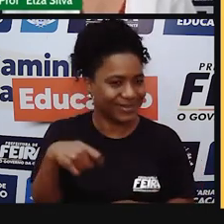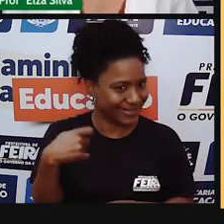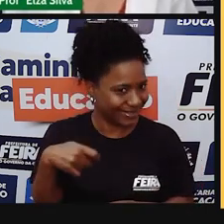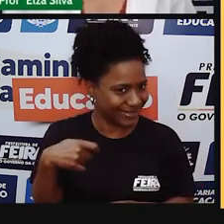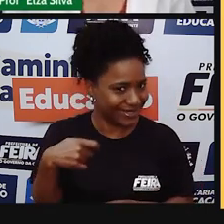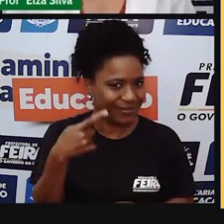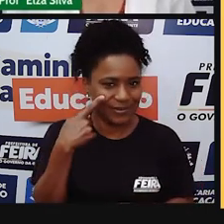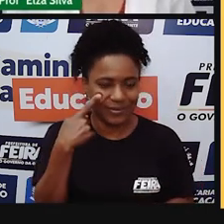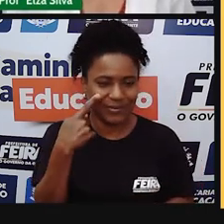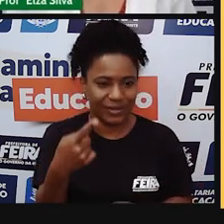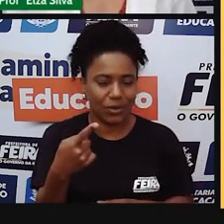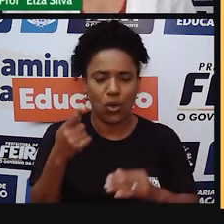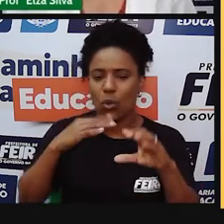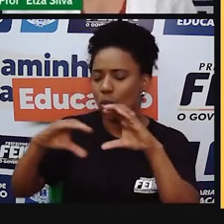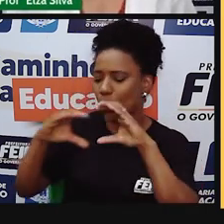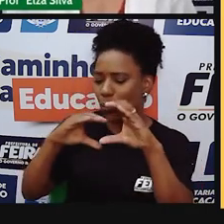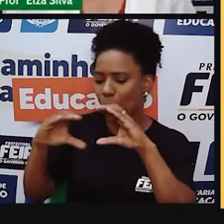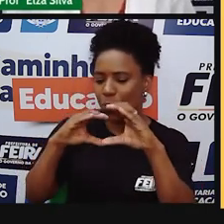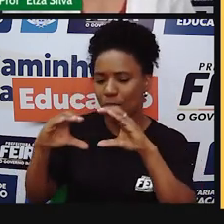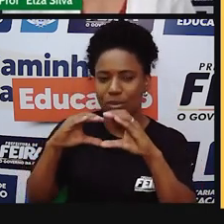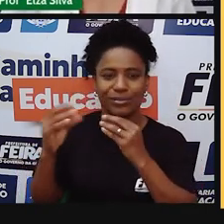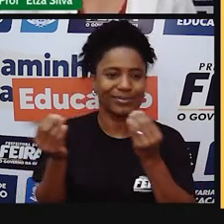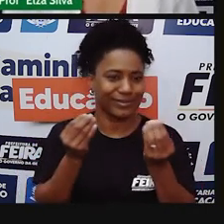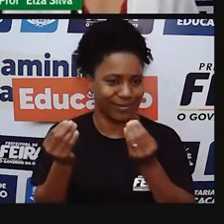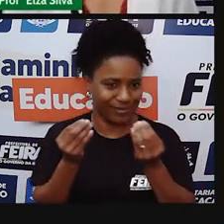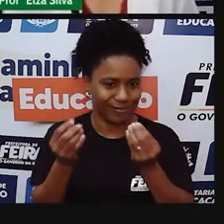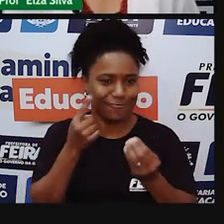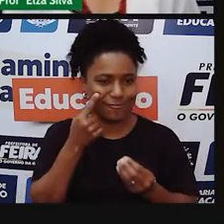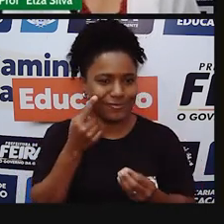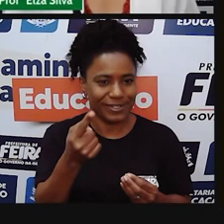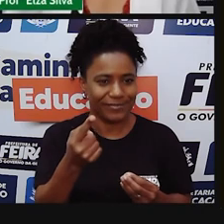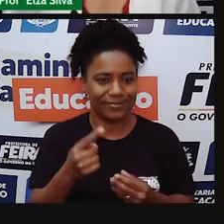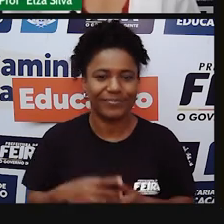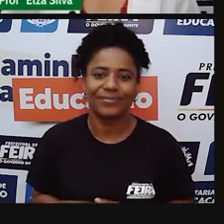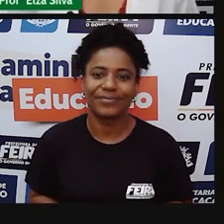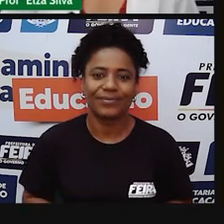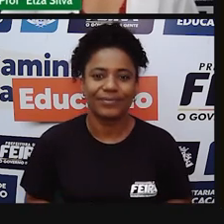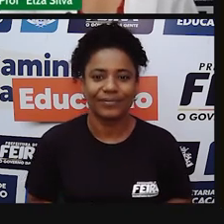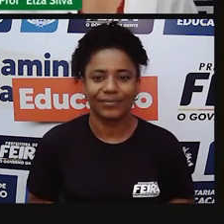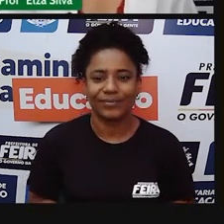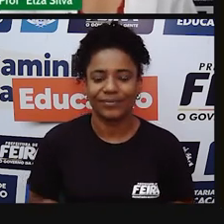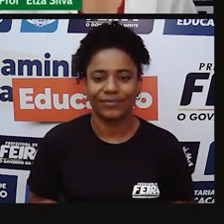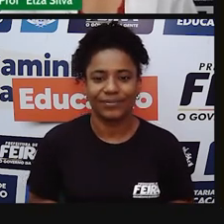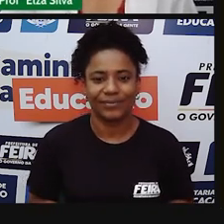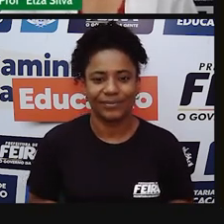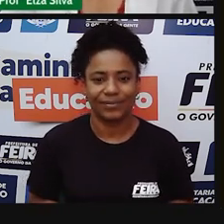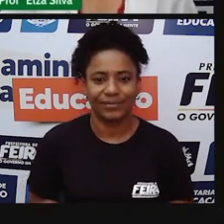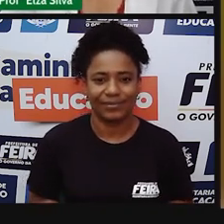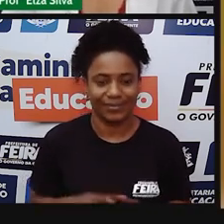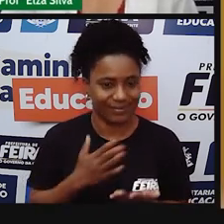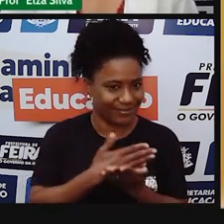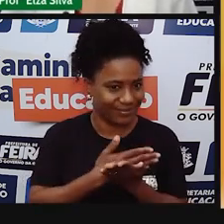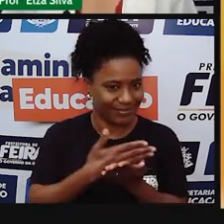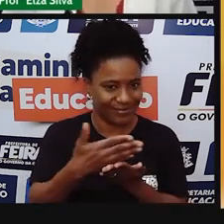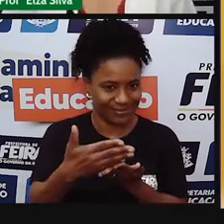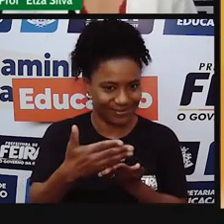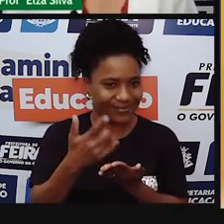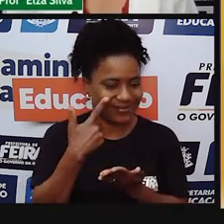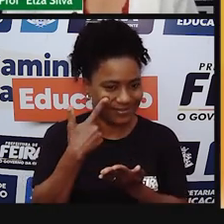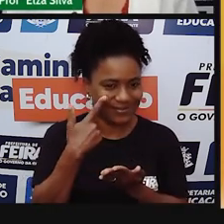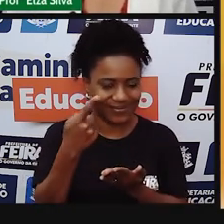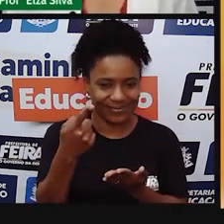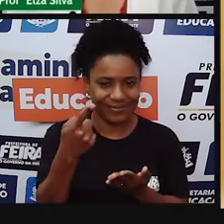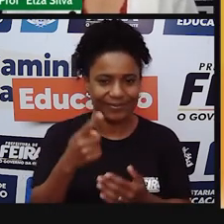Ways of Communication, formas de comunicação. Ele está aqui. Let's start. Vamos começar.